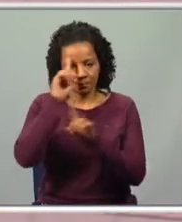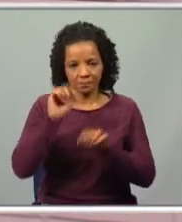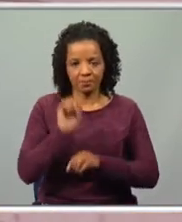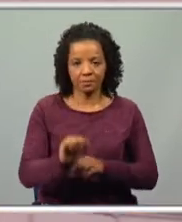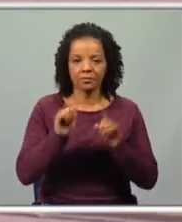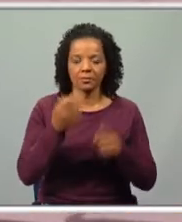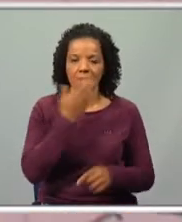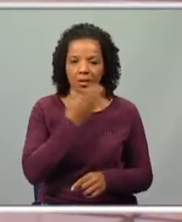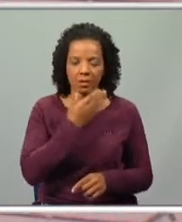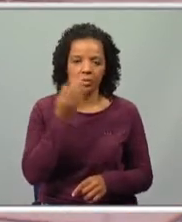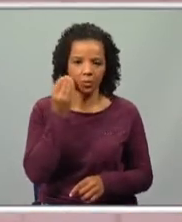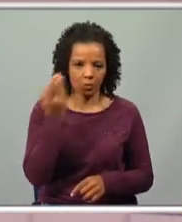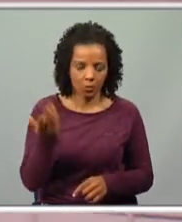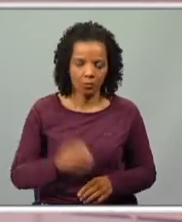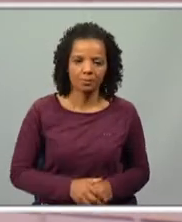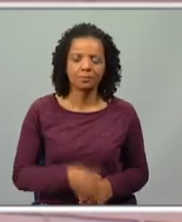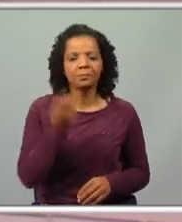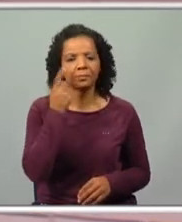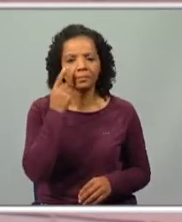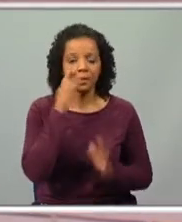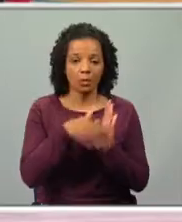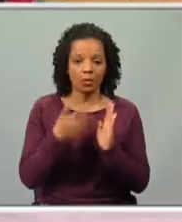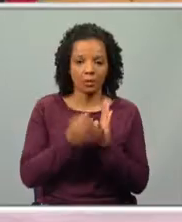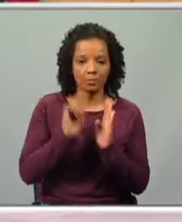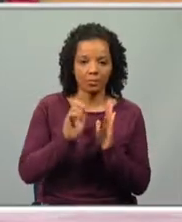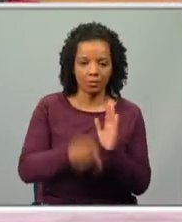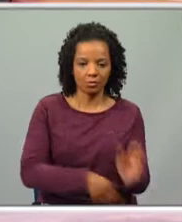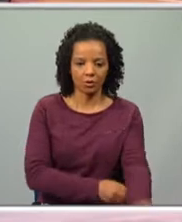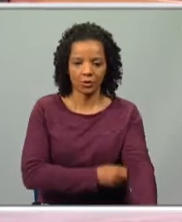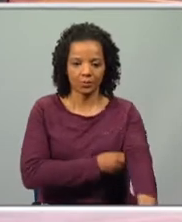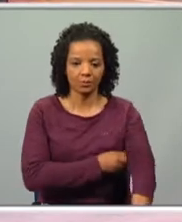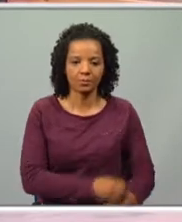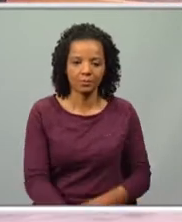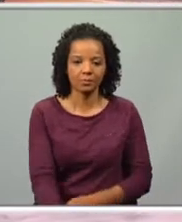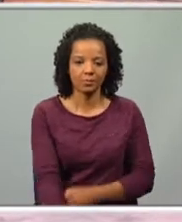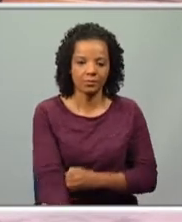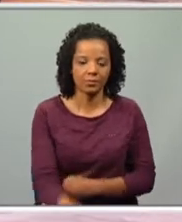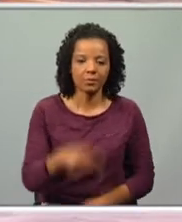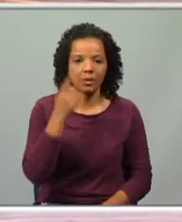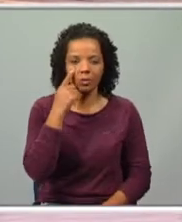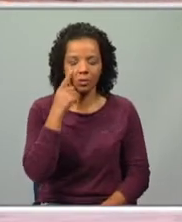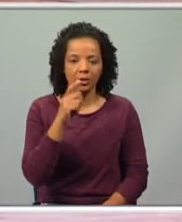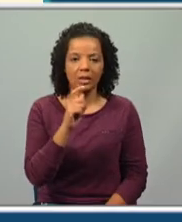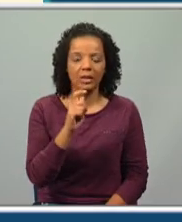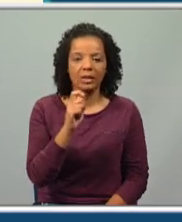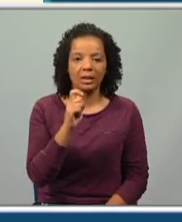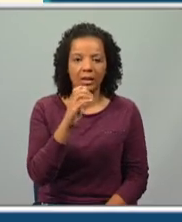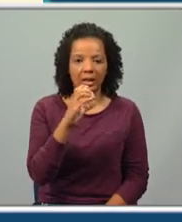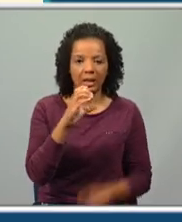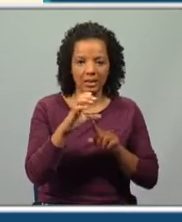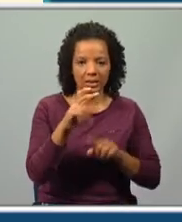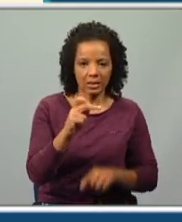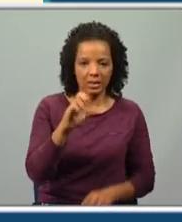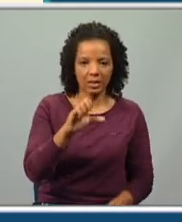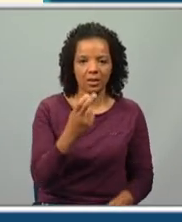começar o nosso bloco de hoje observando o seu plano. Hoje vamos conhecer essa de Queiroz e